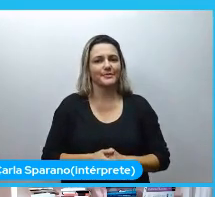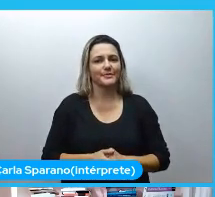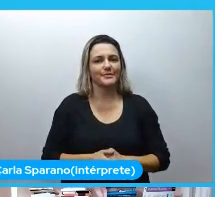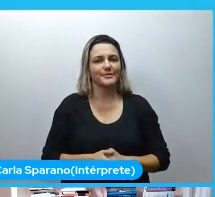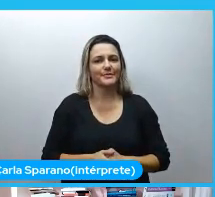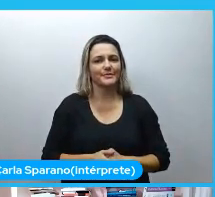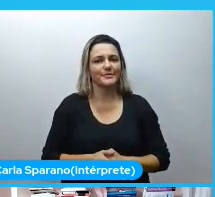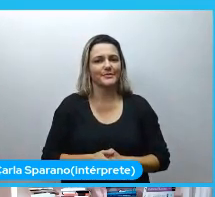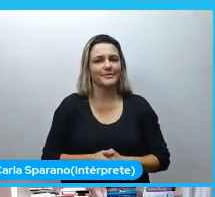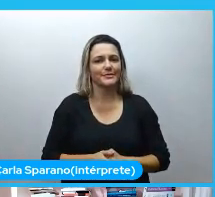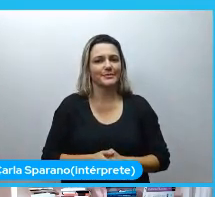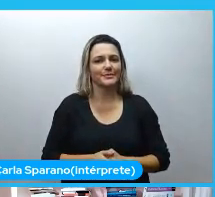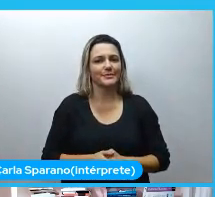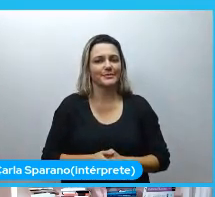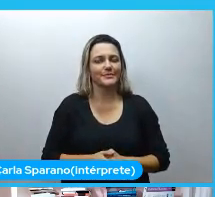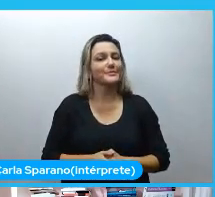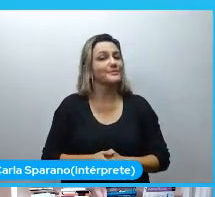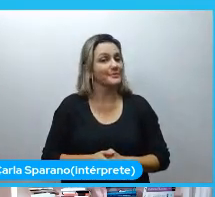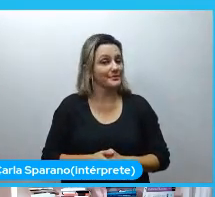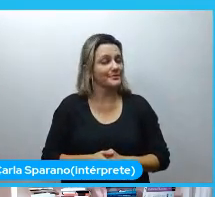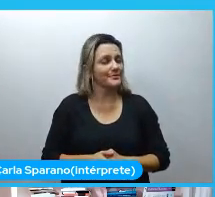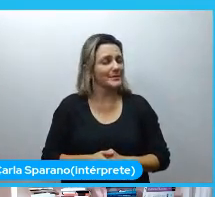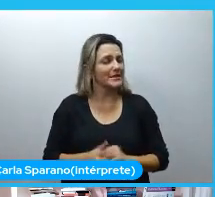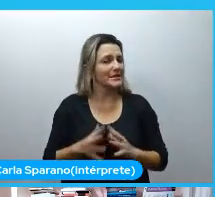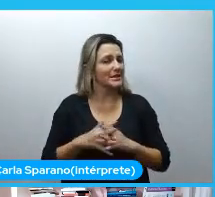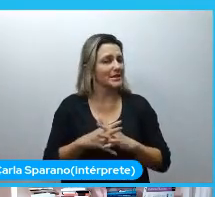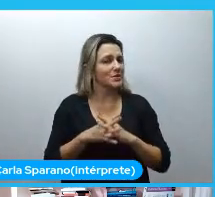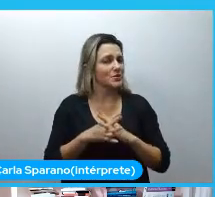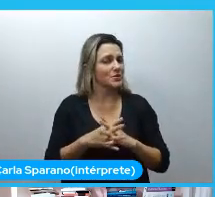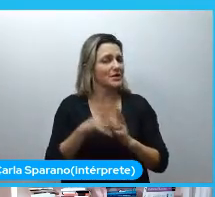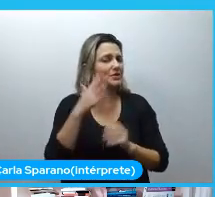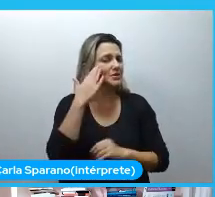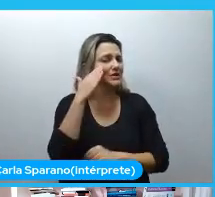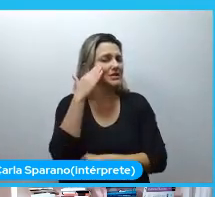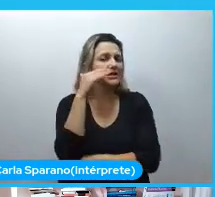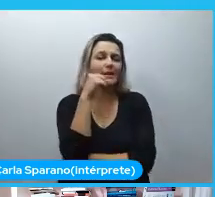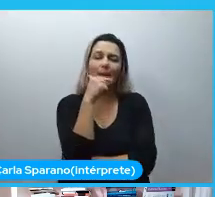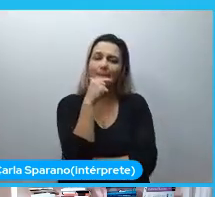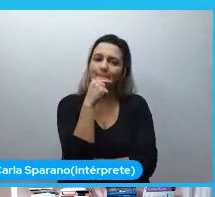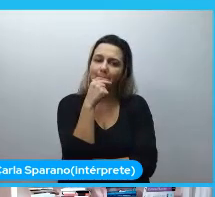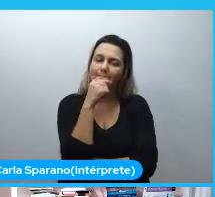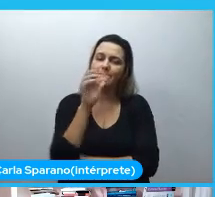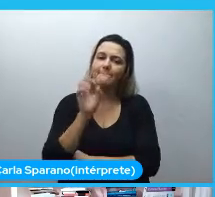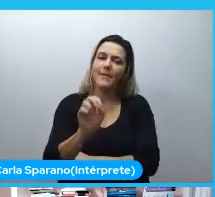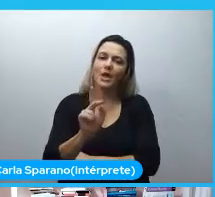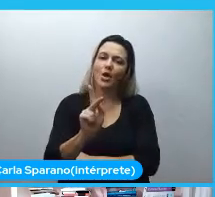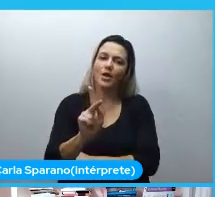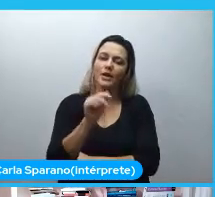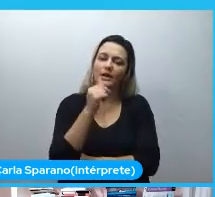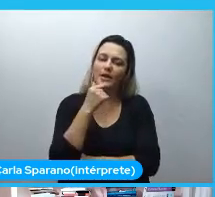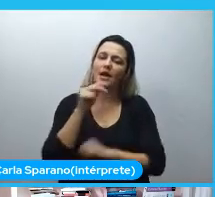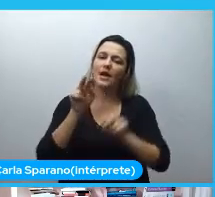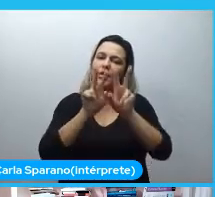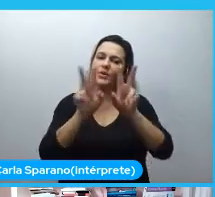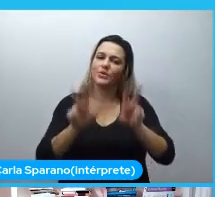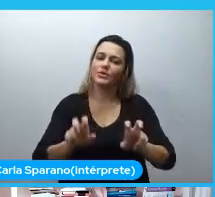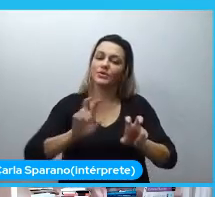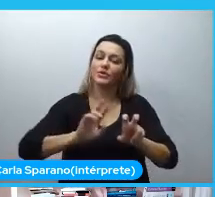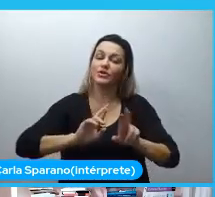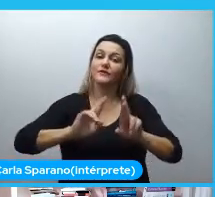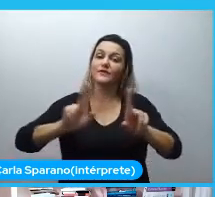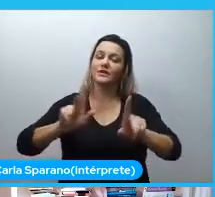E foi muito complexo entender isso, foi tipo, ok, é um assunto diferente para mim.